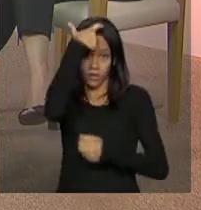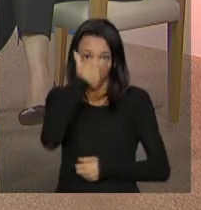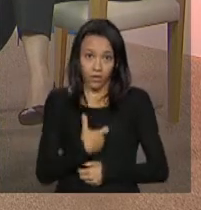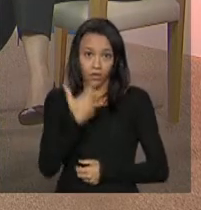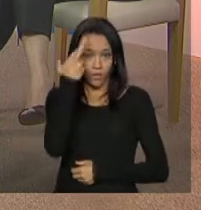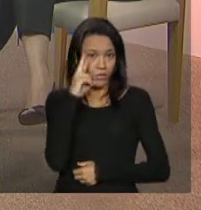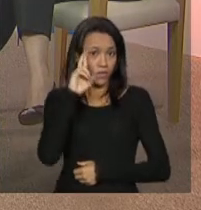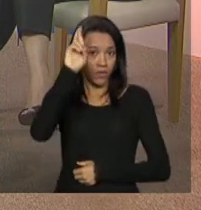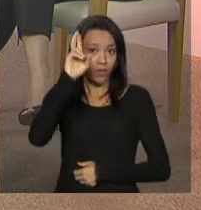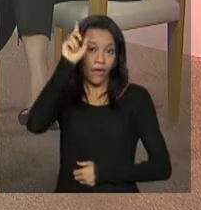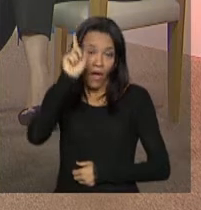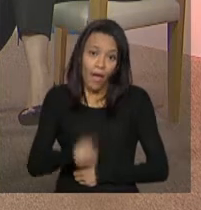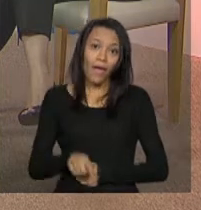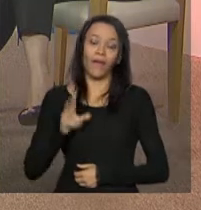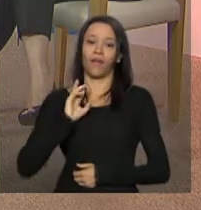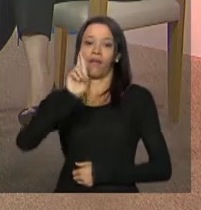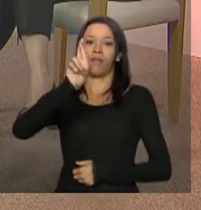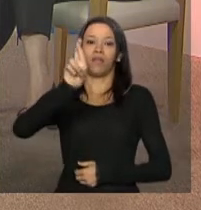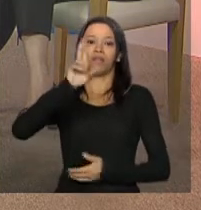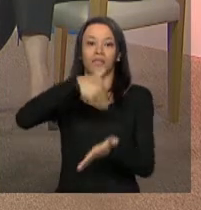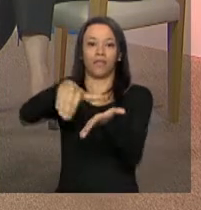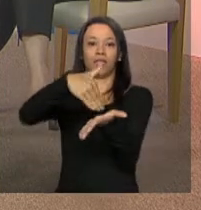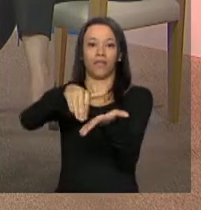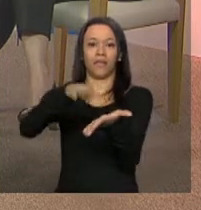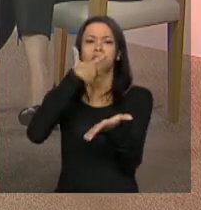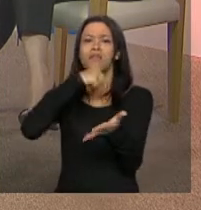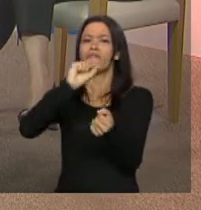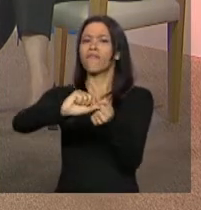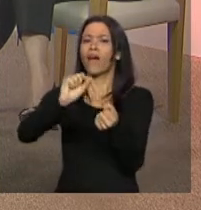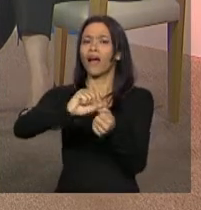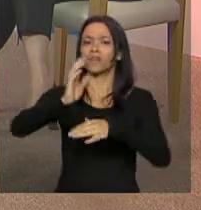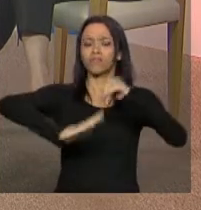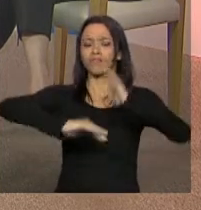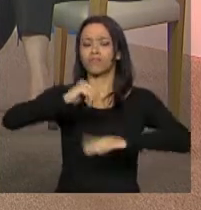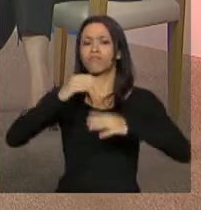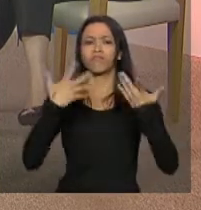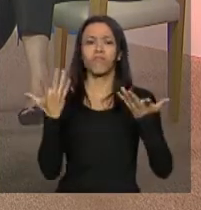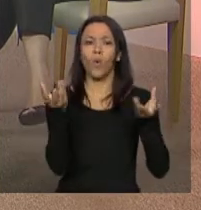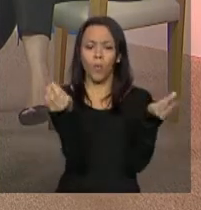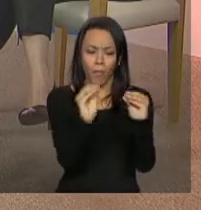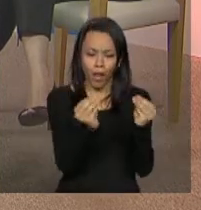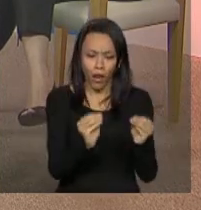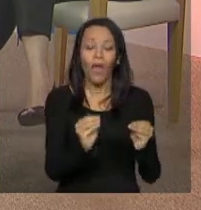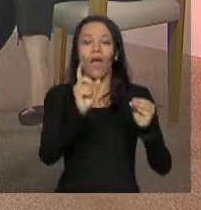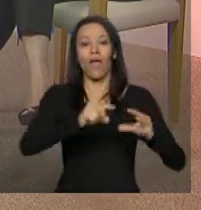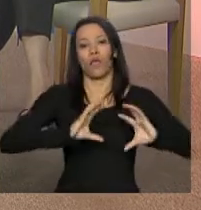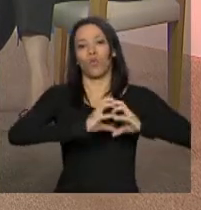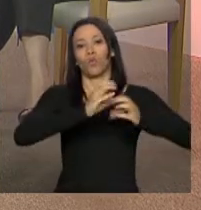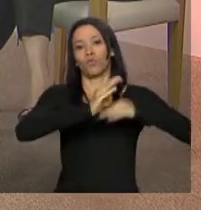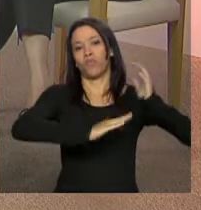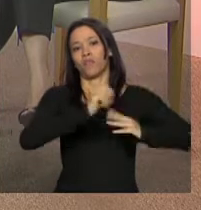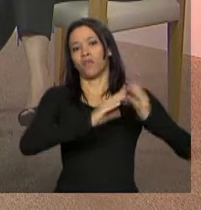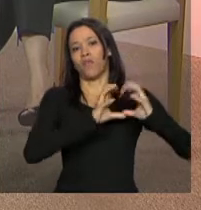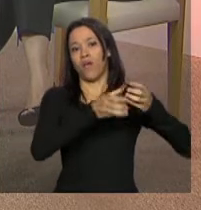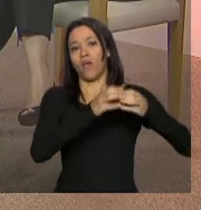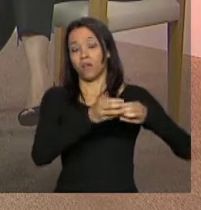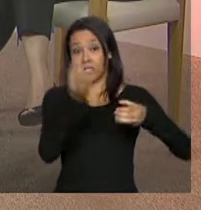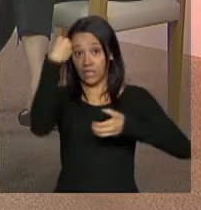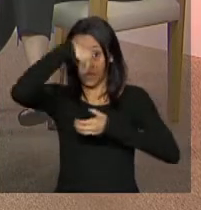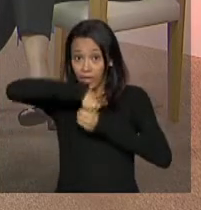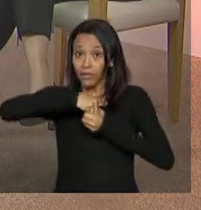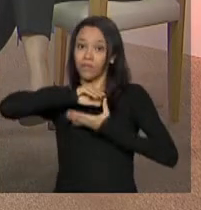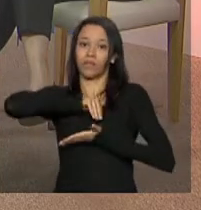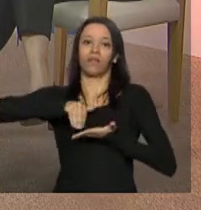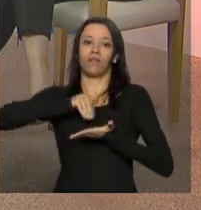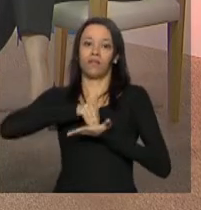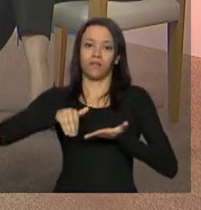né, que representa essa secretaria. Quem realiza o cadastro são as equipes que compõem esse órgão gestor. Então, é importante esclarecer que quem